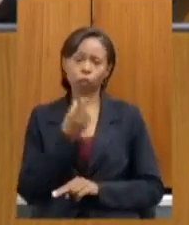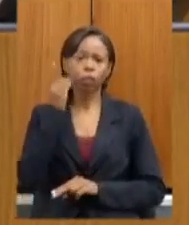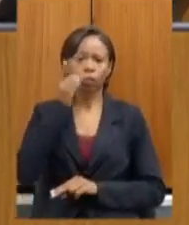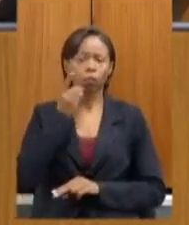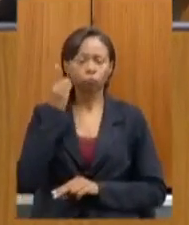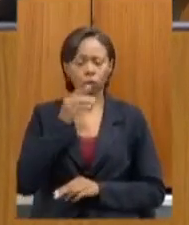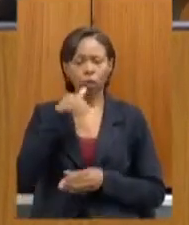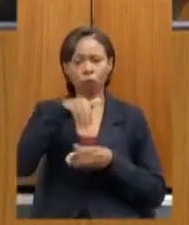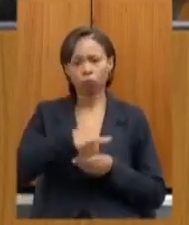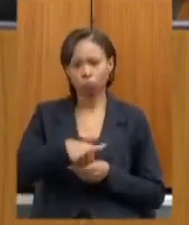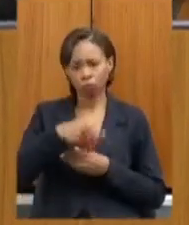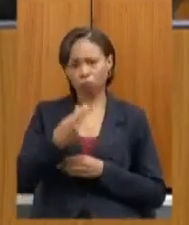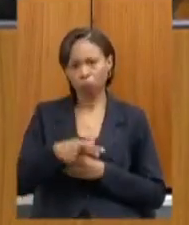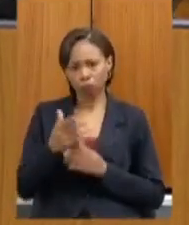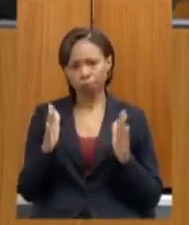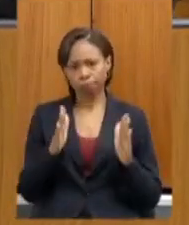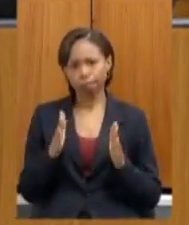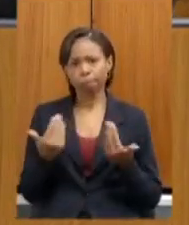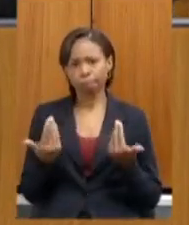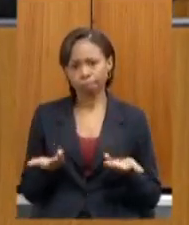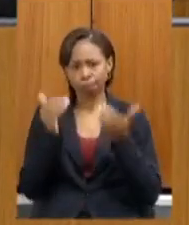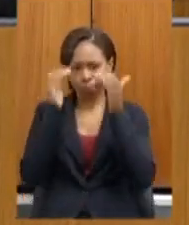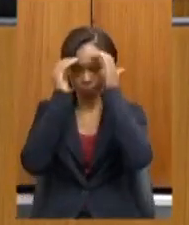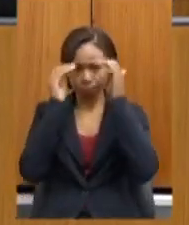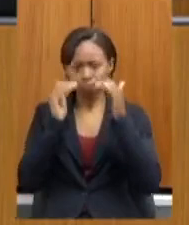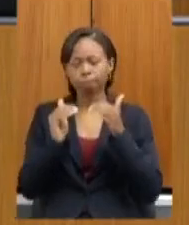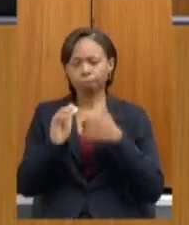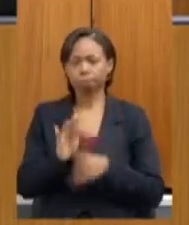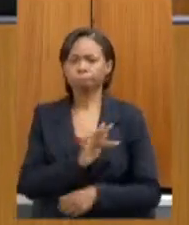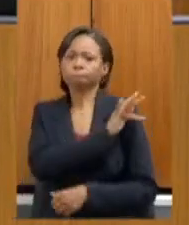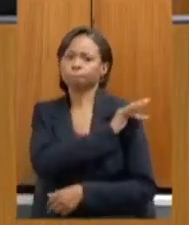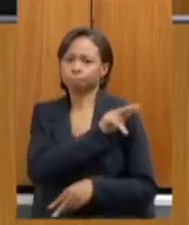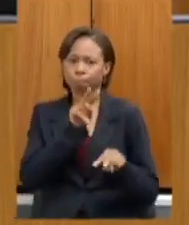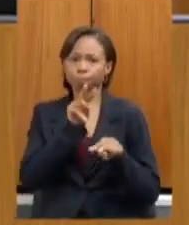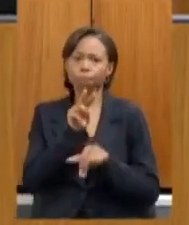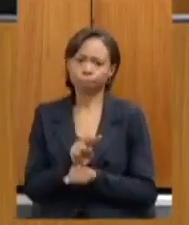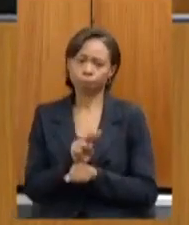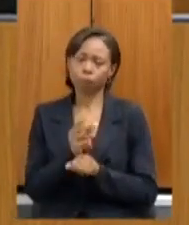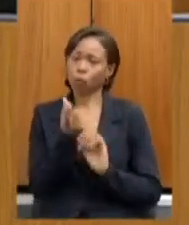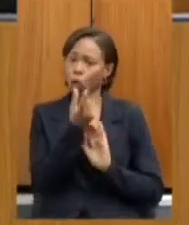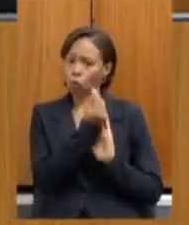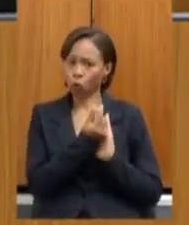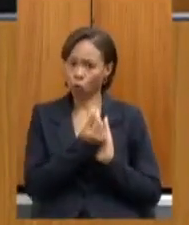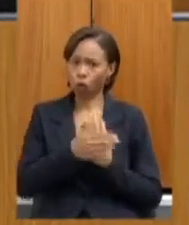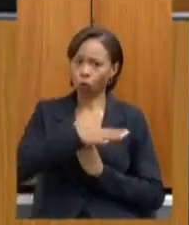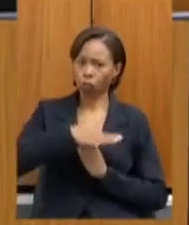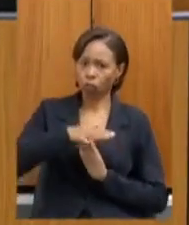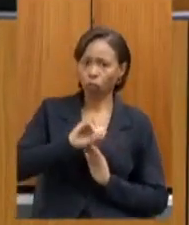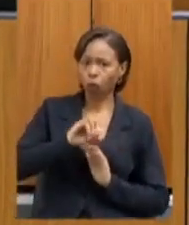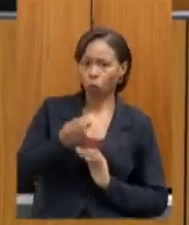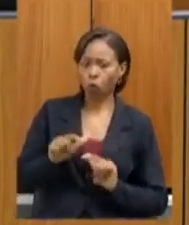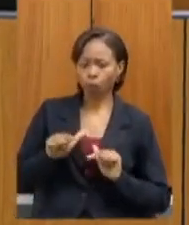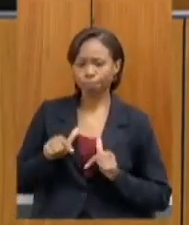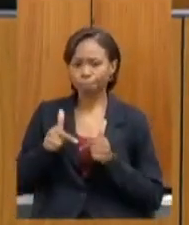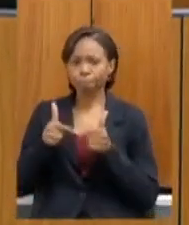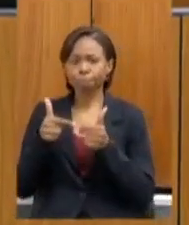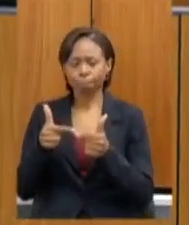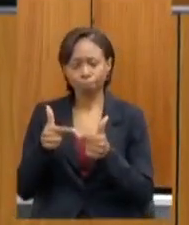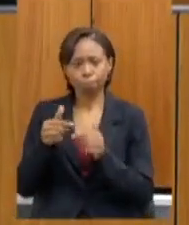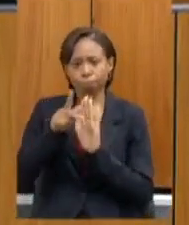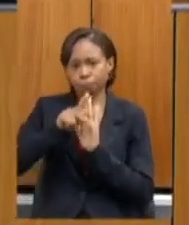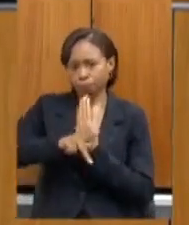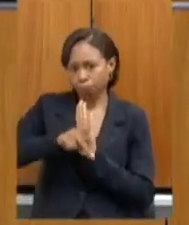estaduais nessa legislatura para cumprir o papel da fiscalização seja no orçamento seja na execução de